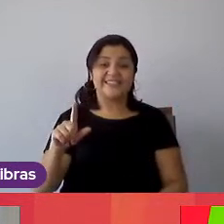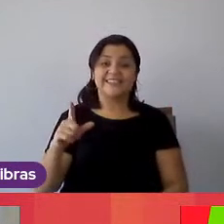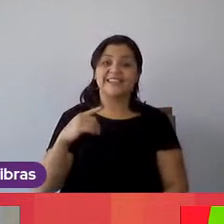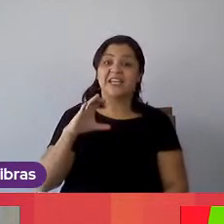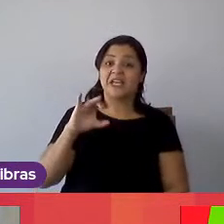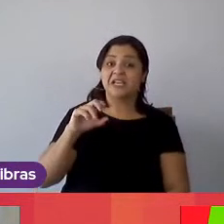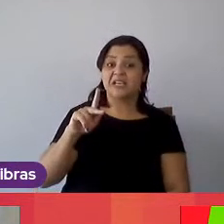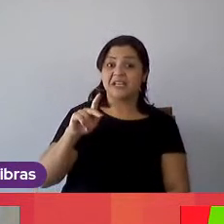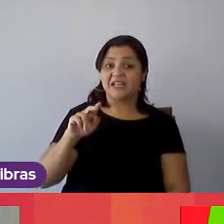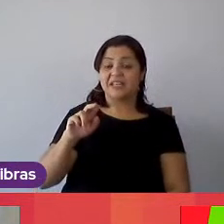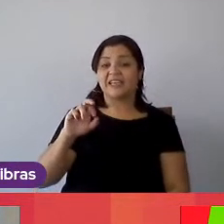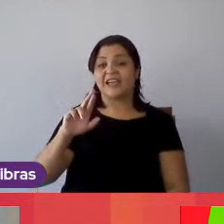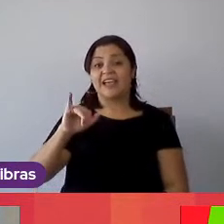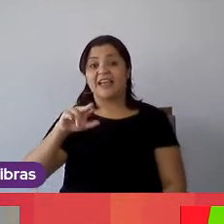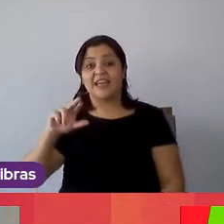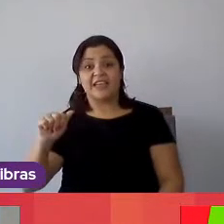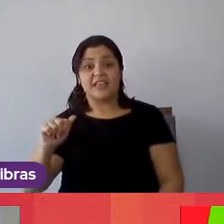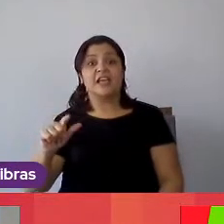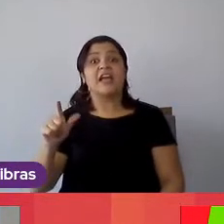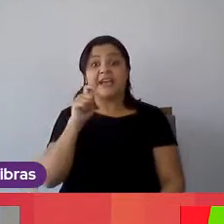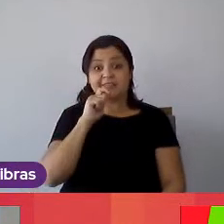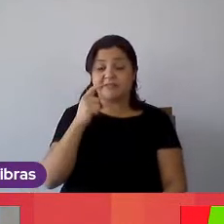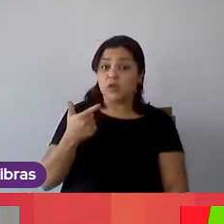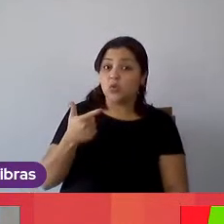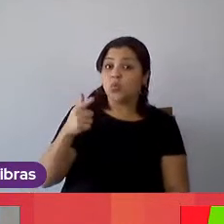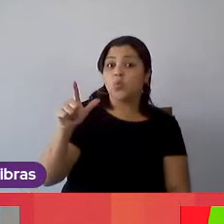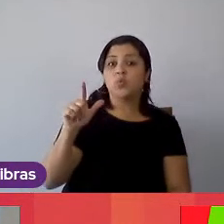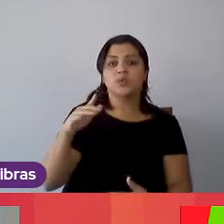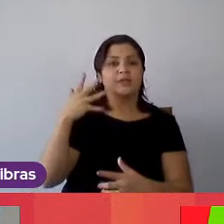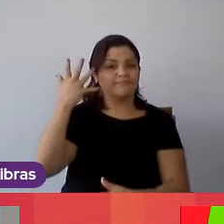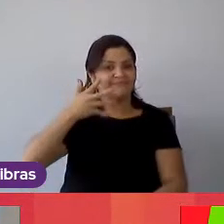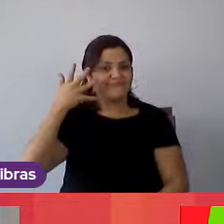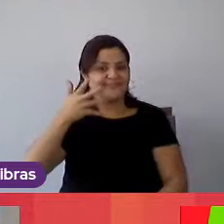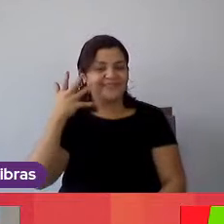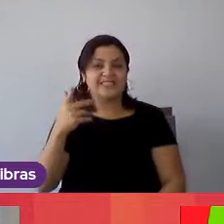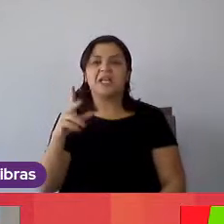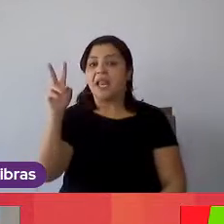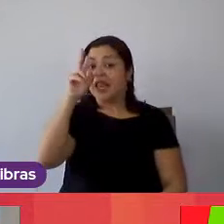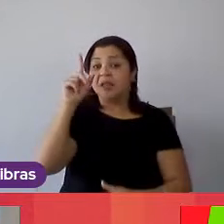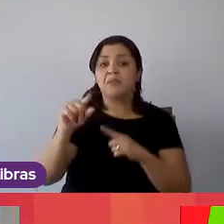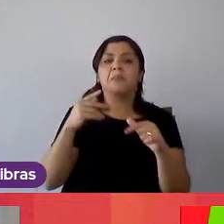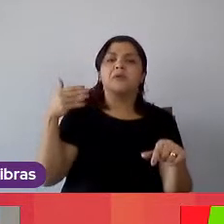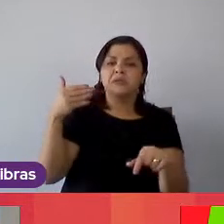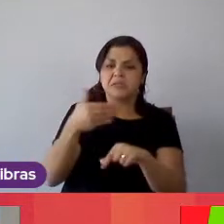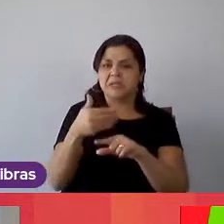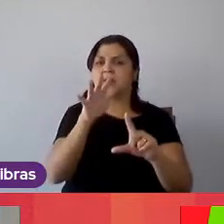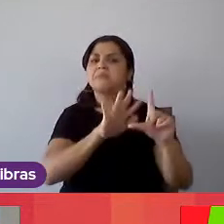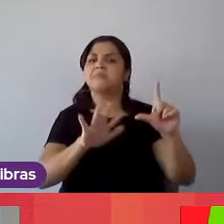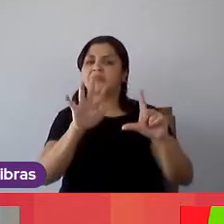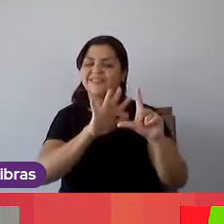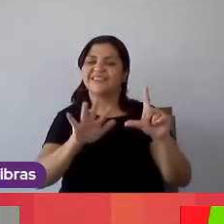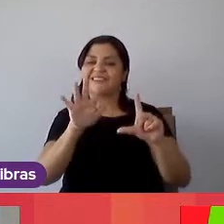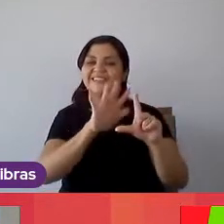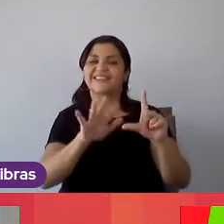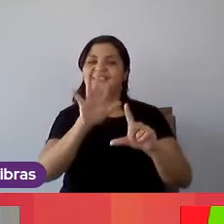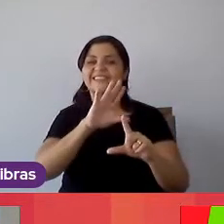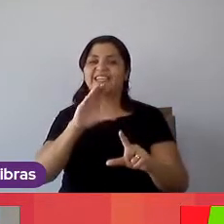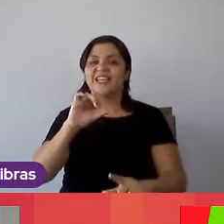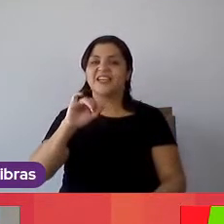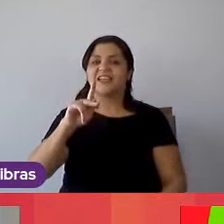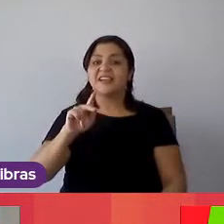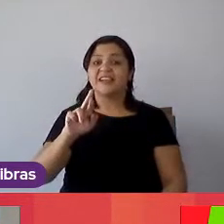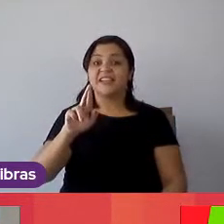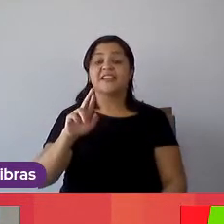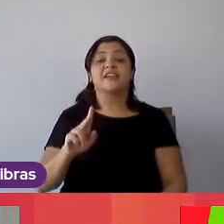Carreira a gente vai ter outra ação ainda hoje lembrando que vocês podem acessar a nossa plataforma e que o Clique vai até o dia 30 de